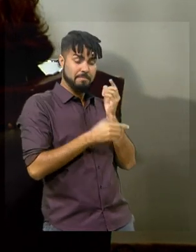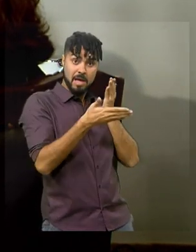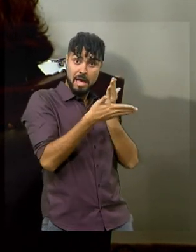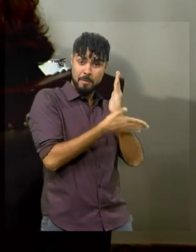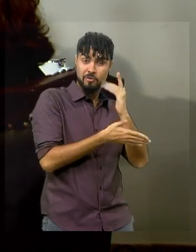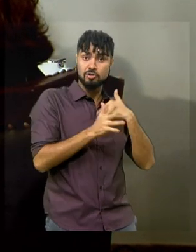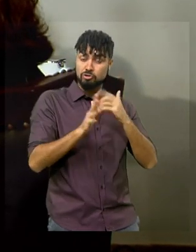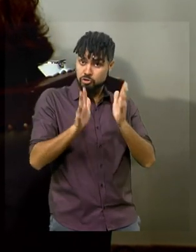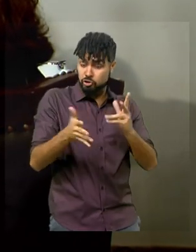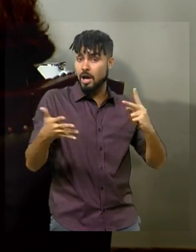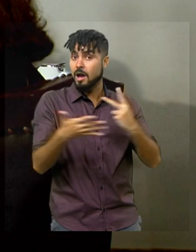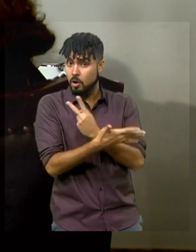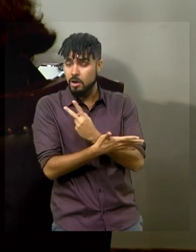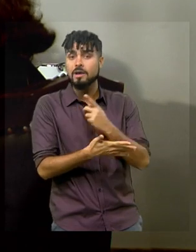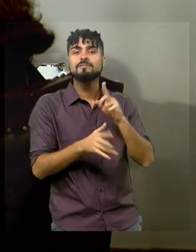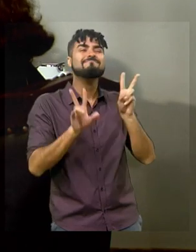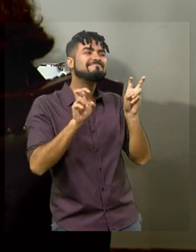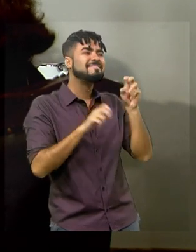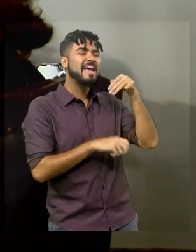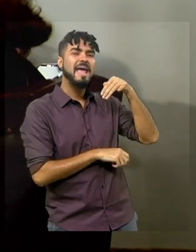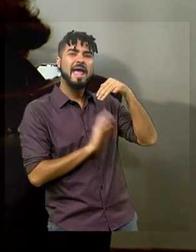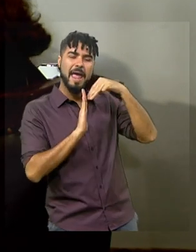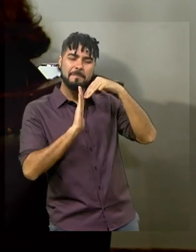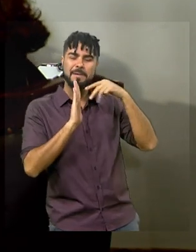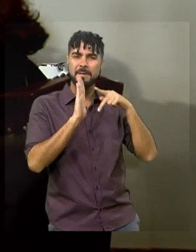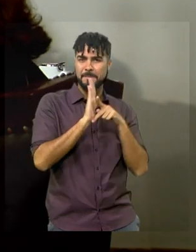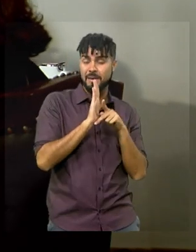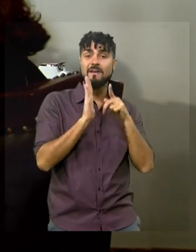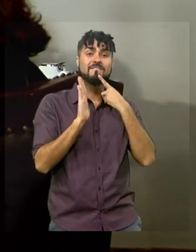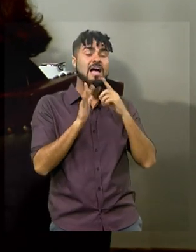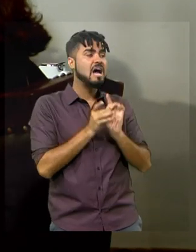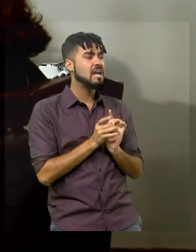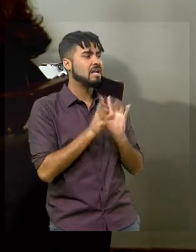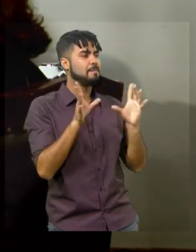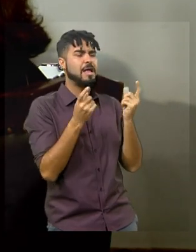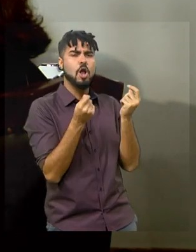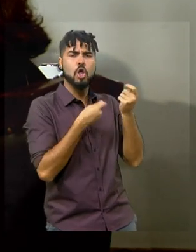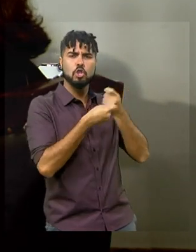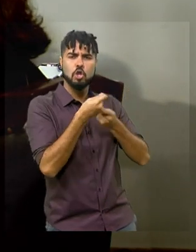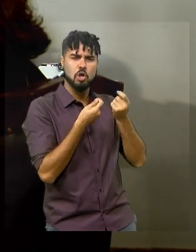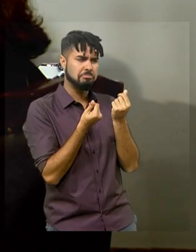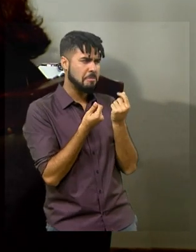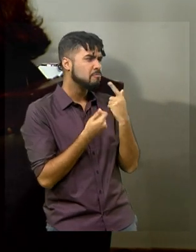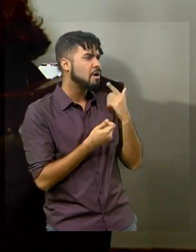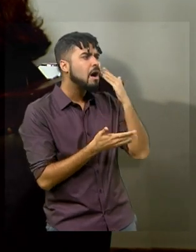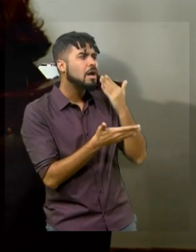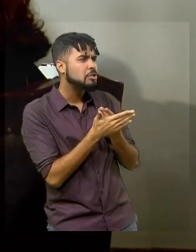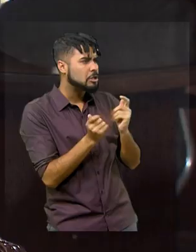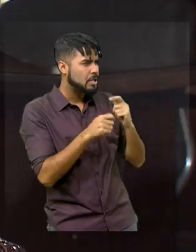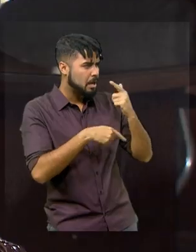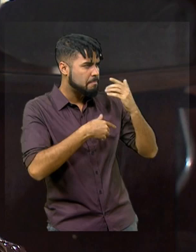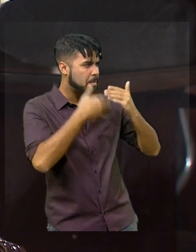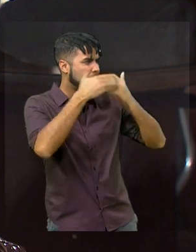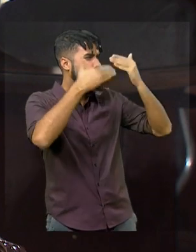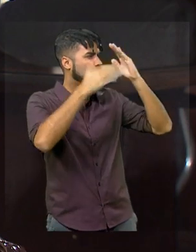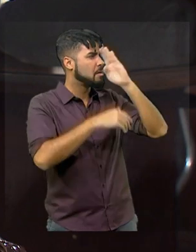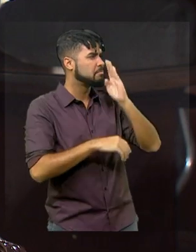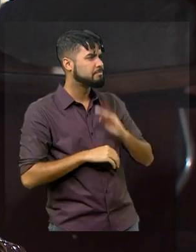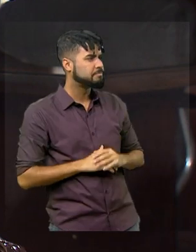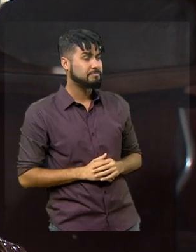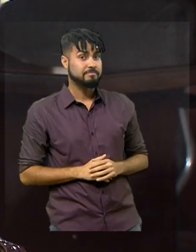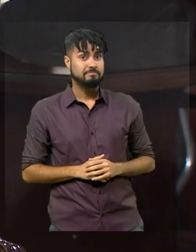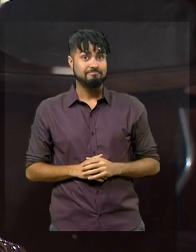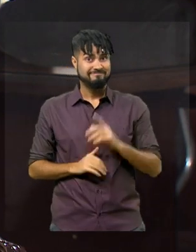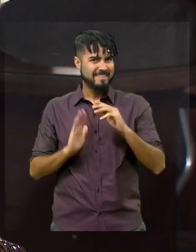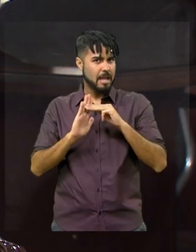totalmente aprovado, que é a MP da liberdade econômica. O que a senhora acredita que pode gerar de avanço? Essa